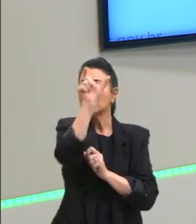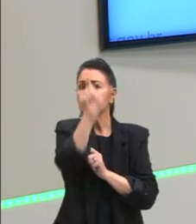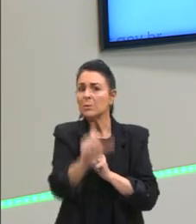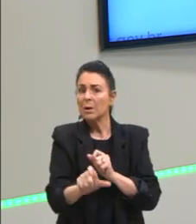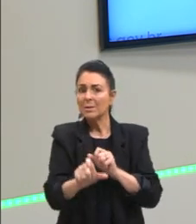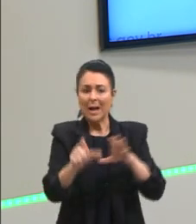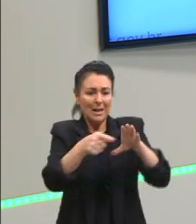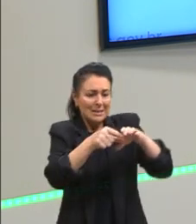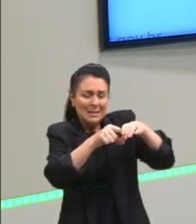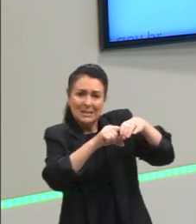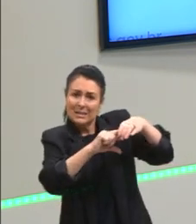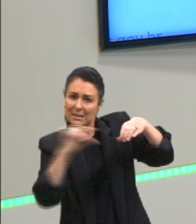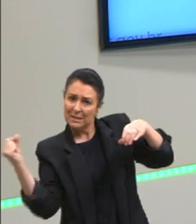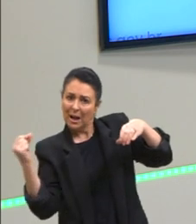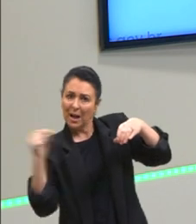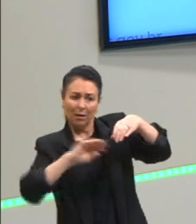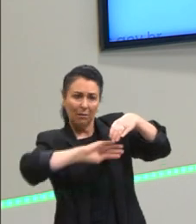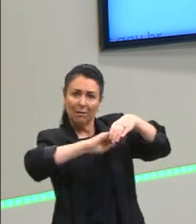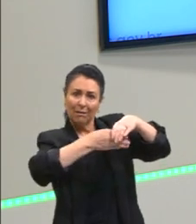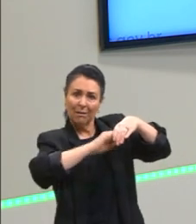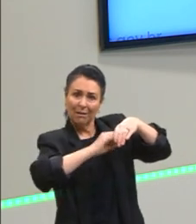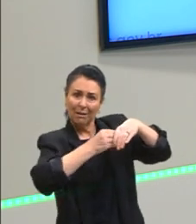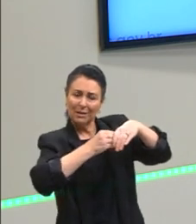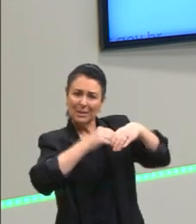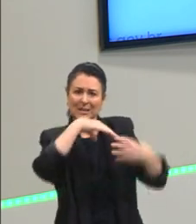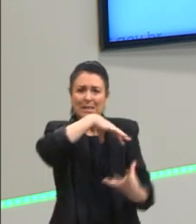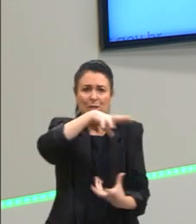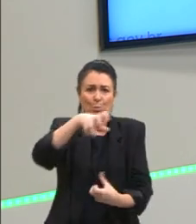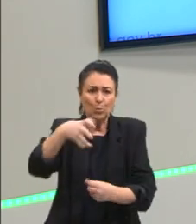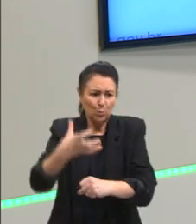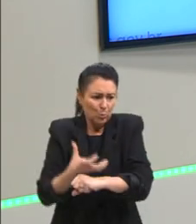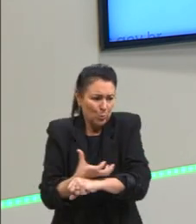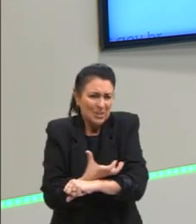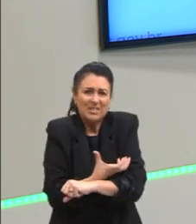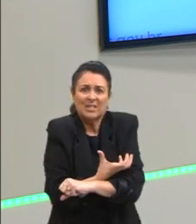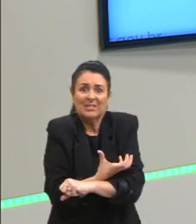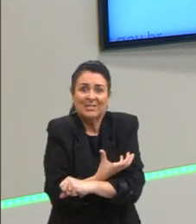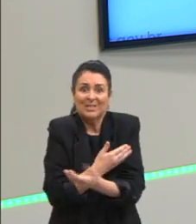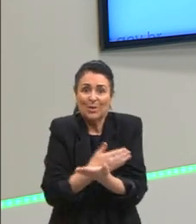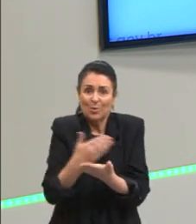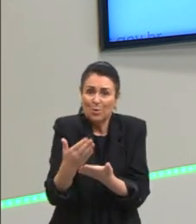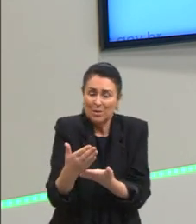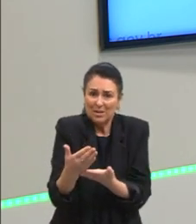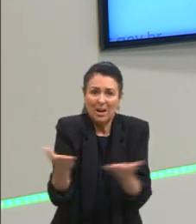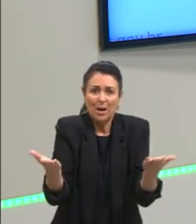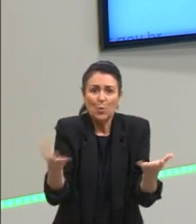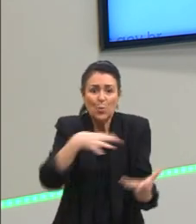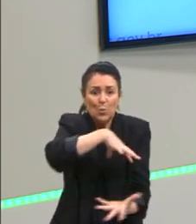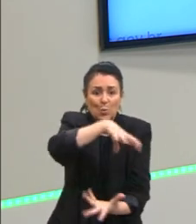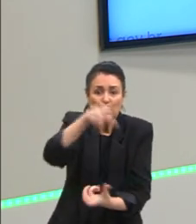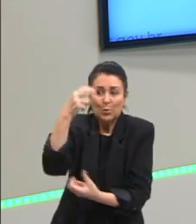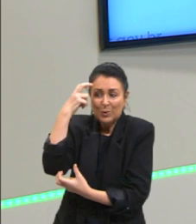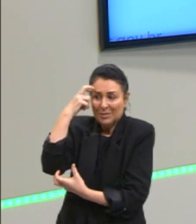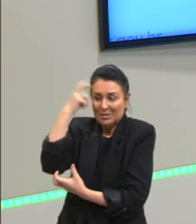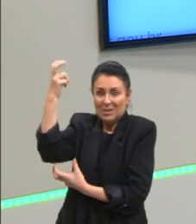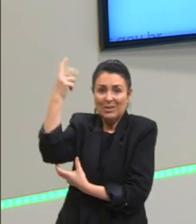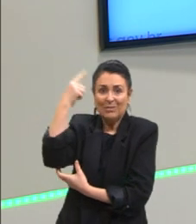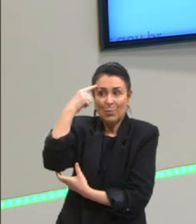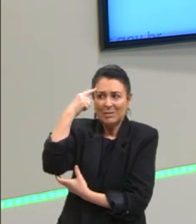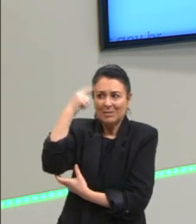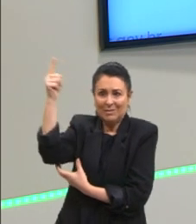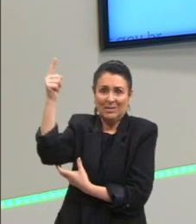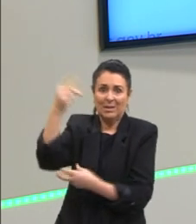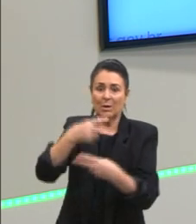sair aqui do mundo sensível, e ir para o mundo inteligível, ir para o mundo das ideias, mesmo que as coisas